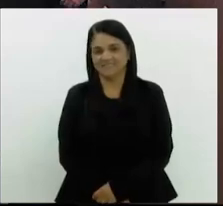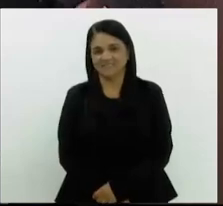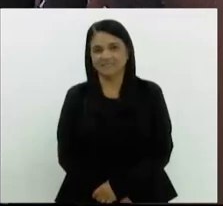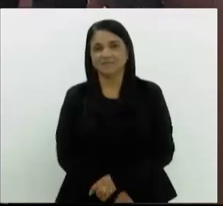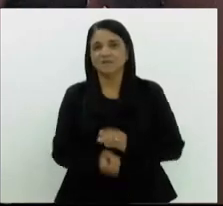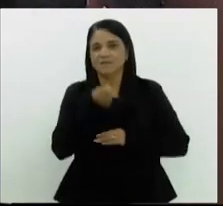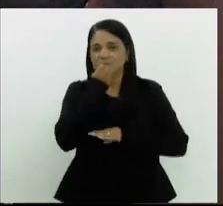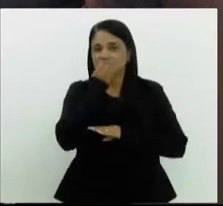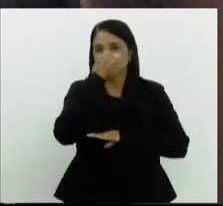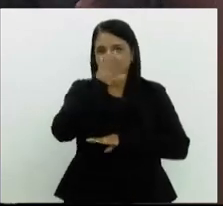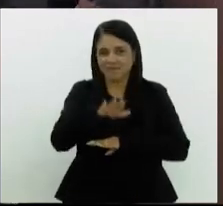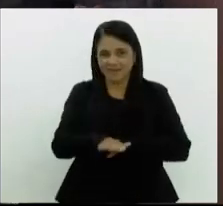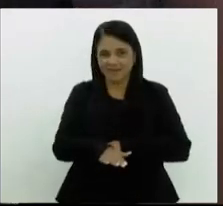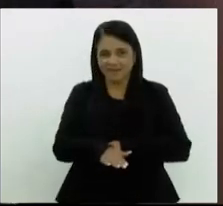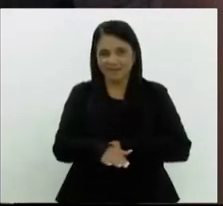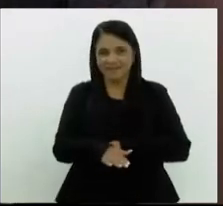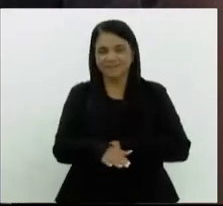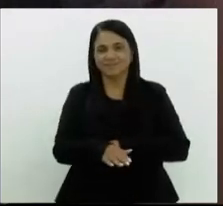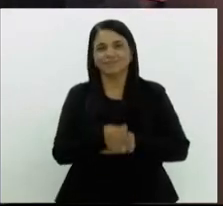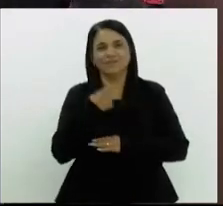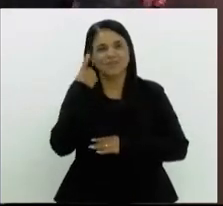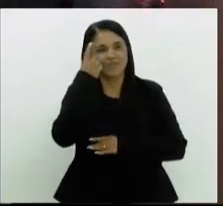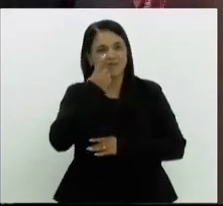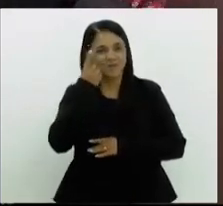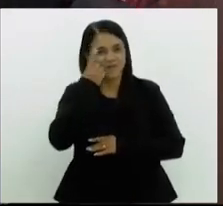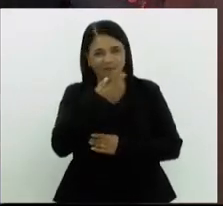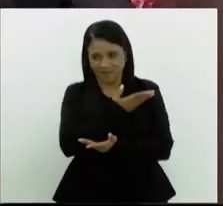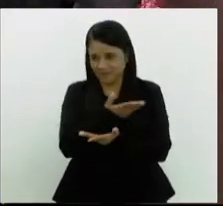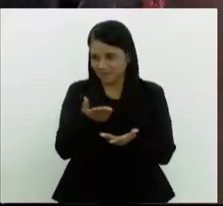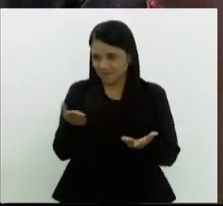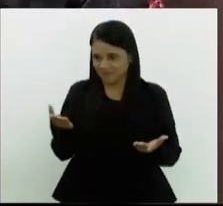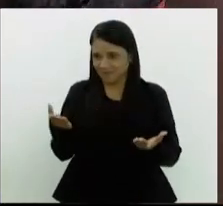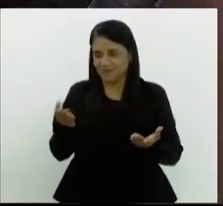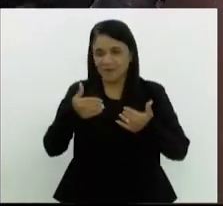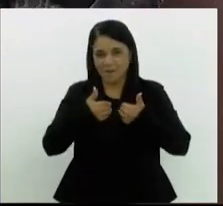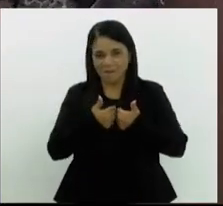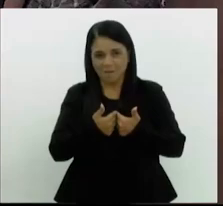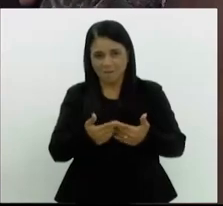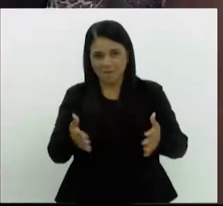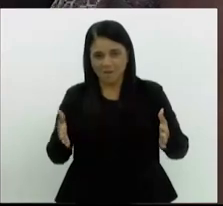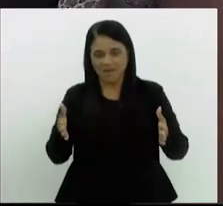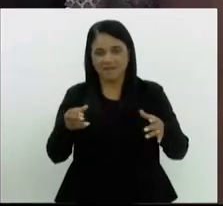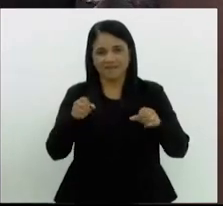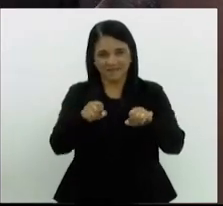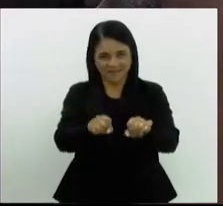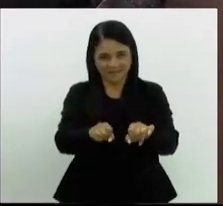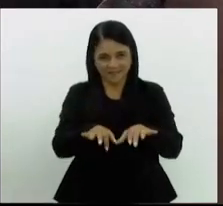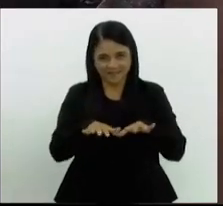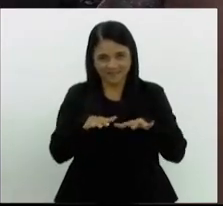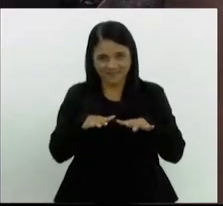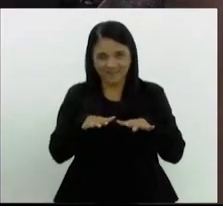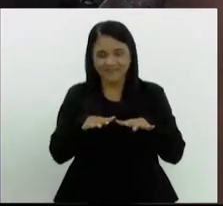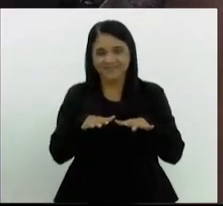Boa tarde, boa tarde aos nossos nobres deputados. Está reaberto a nossa sessão.